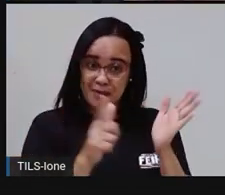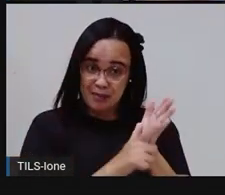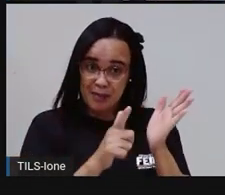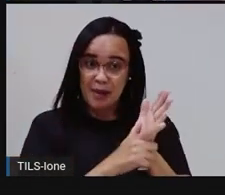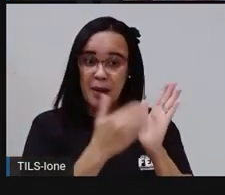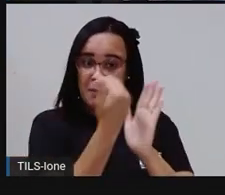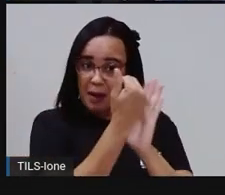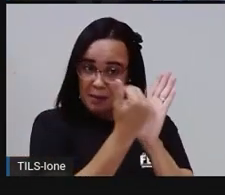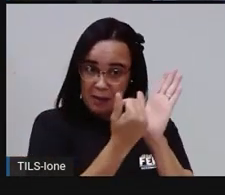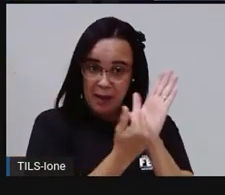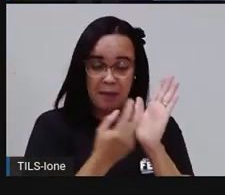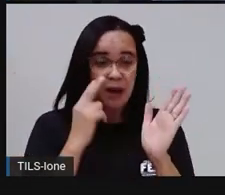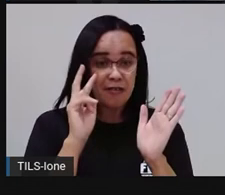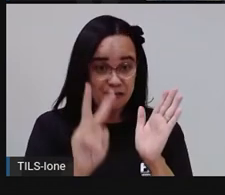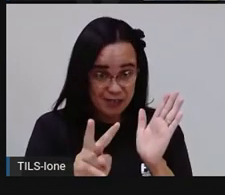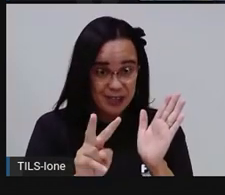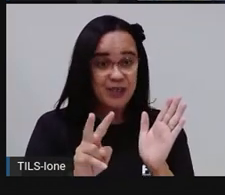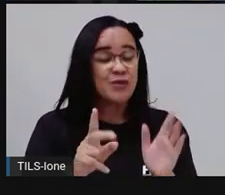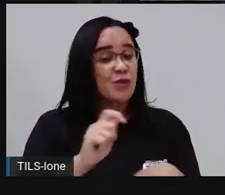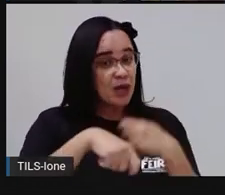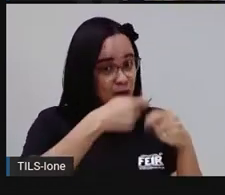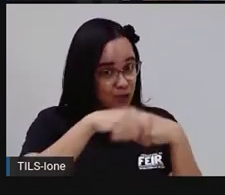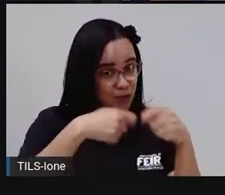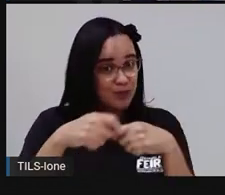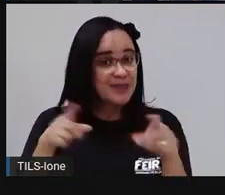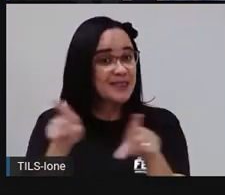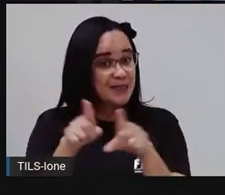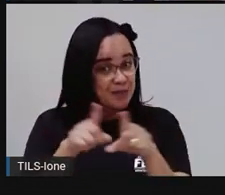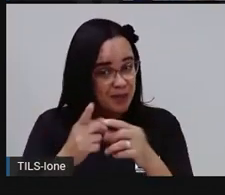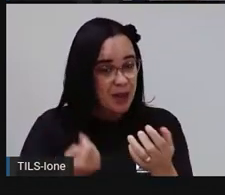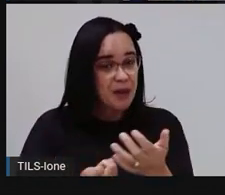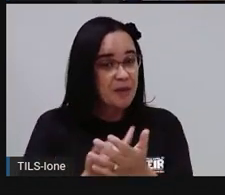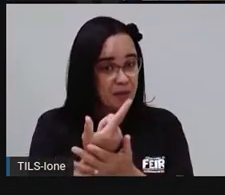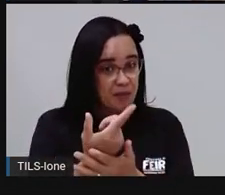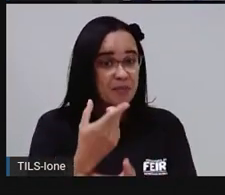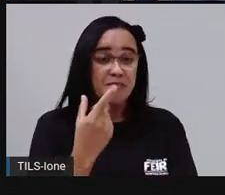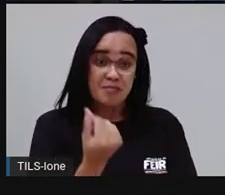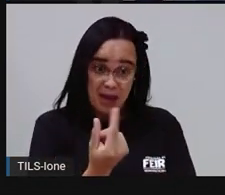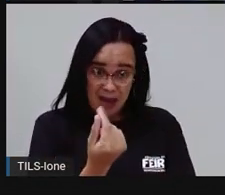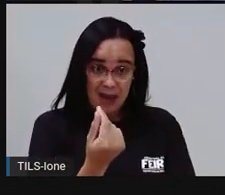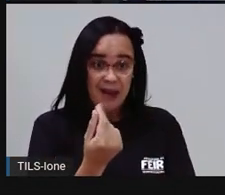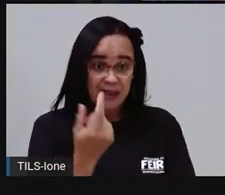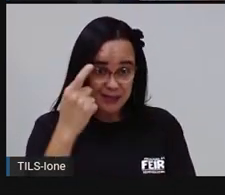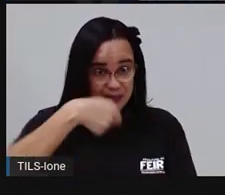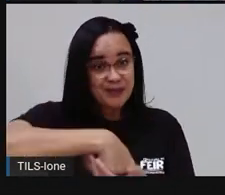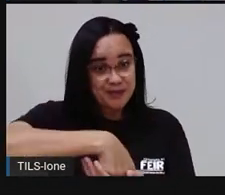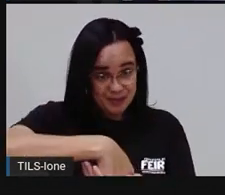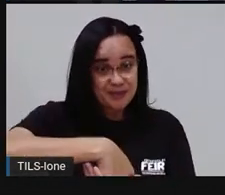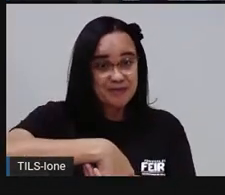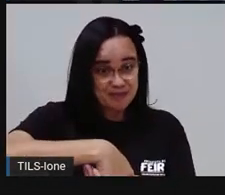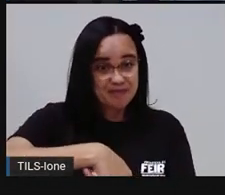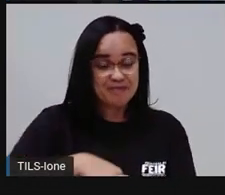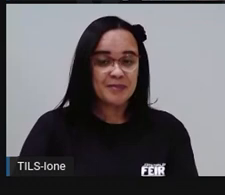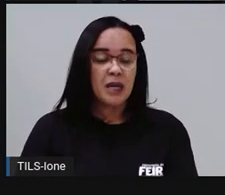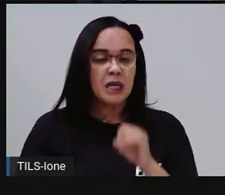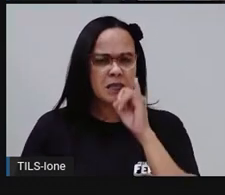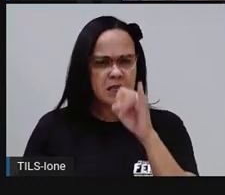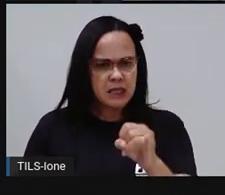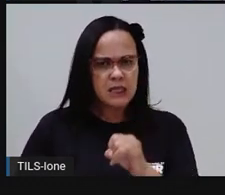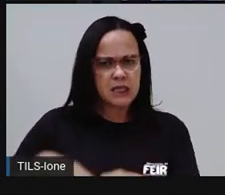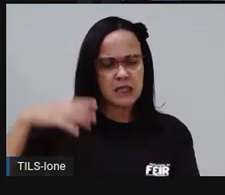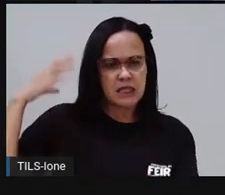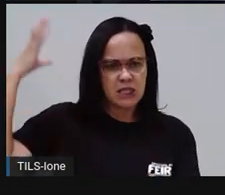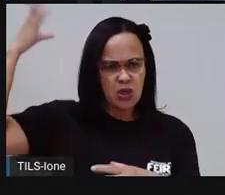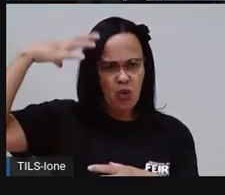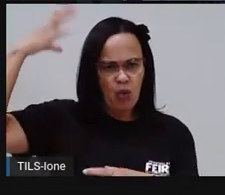no primeiro momento da aula, certo? E aqui, ó, se você tomar banho demorado com o chuveiro ligado, se você